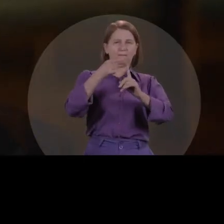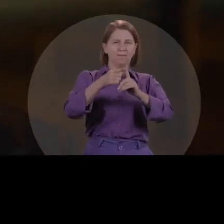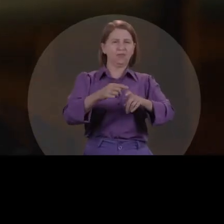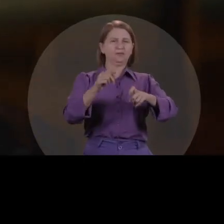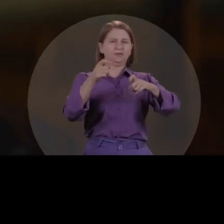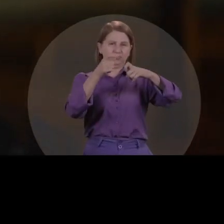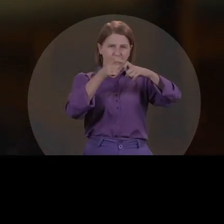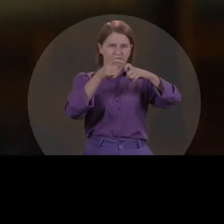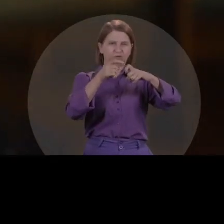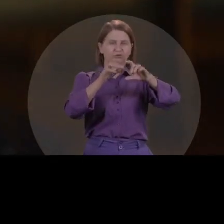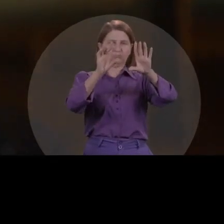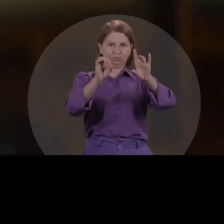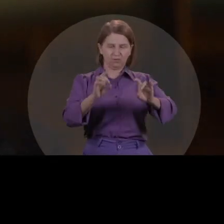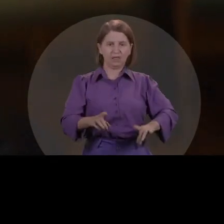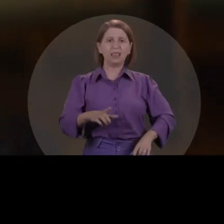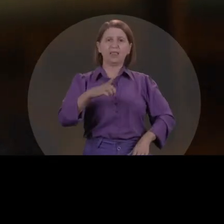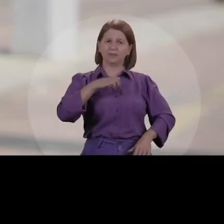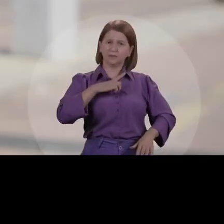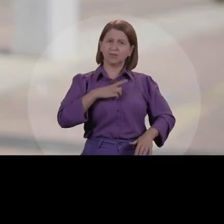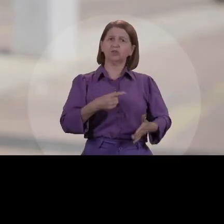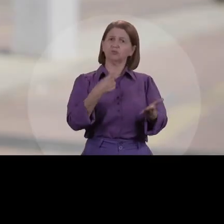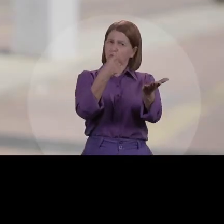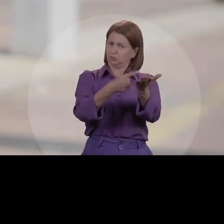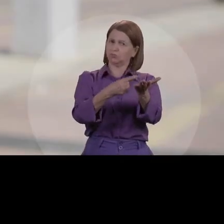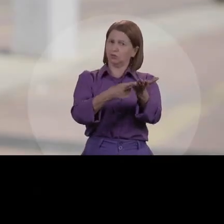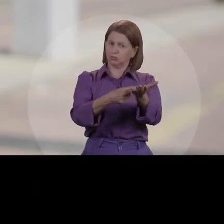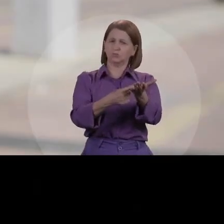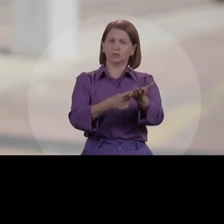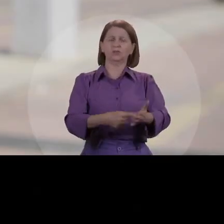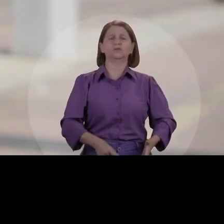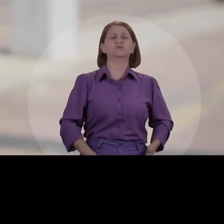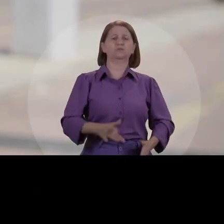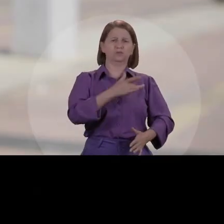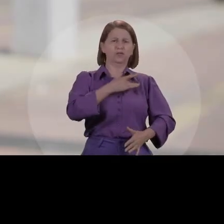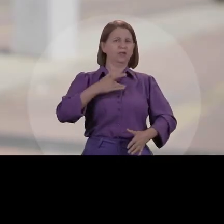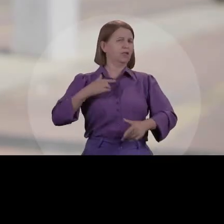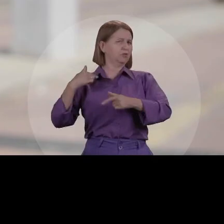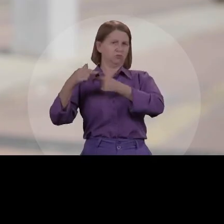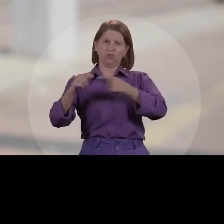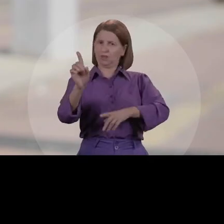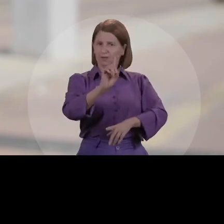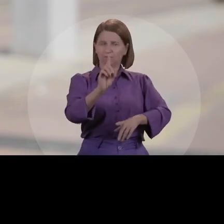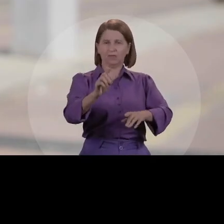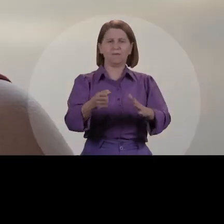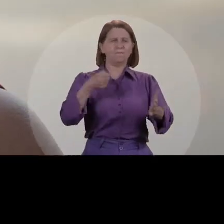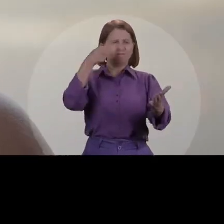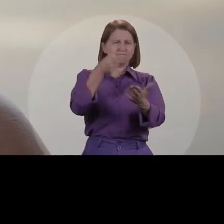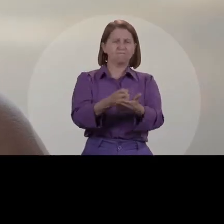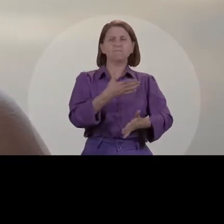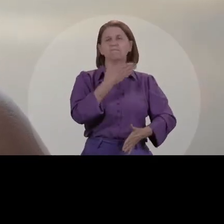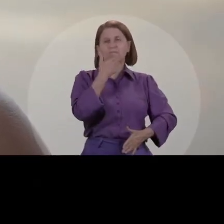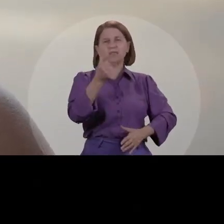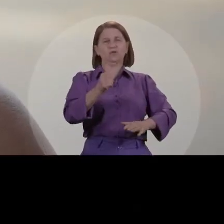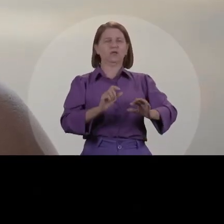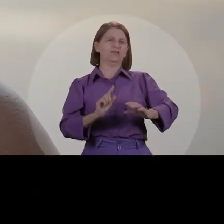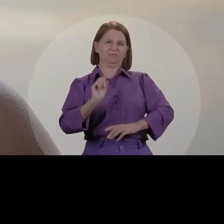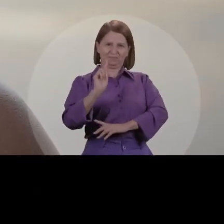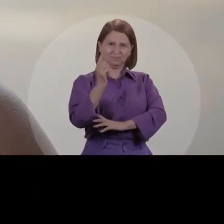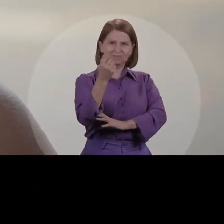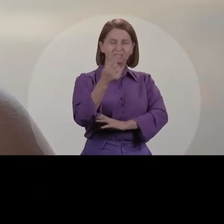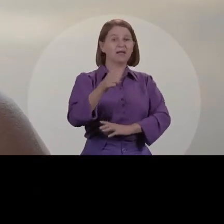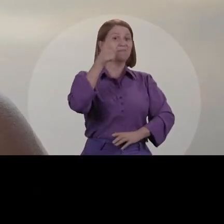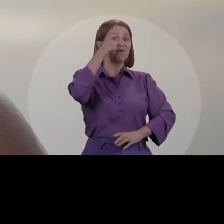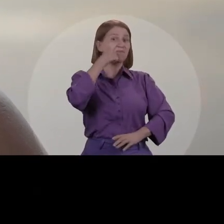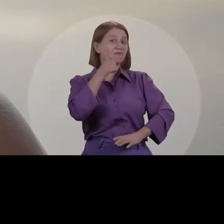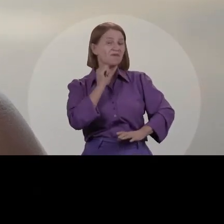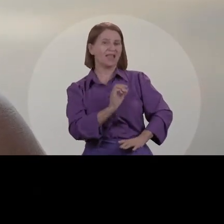Adriana Costa tem compromisso realmente com a saúde. Não, não tem enrolação. Ela é pulso firme e ela vai melhorar a Goiânia. E dessa vez a gente vai eleger uma mulher,